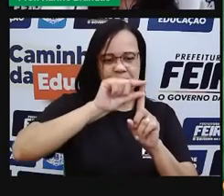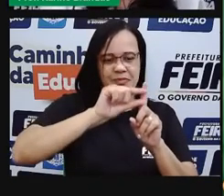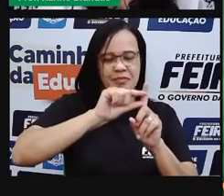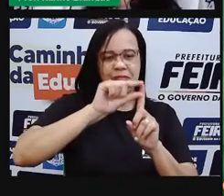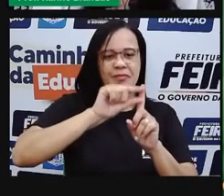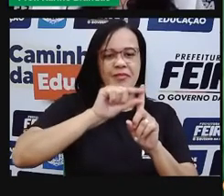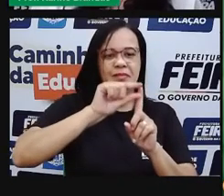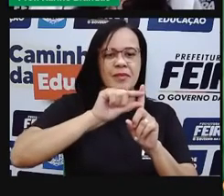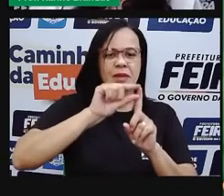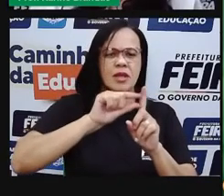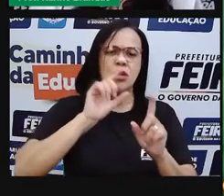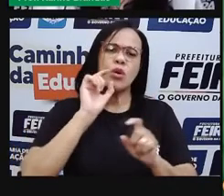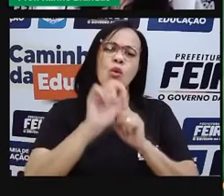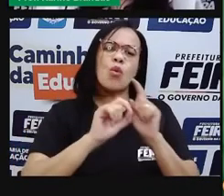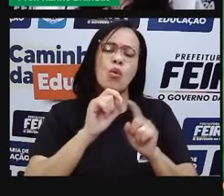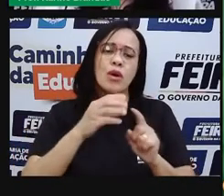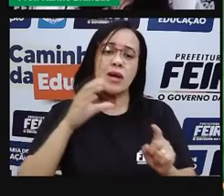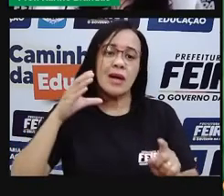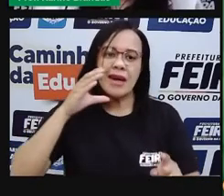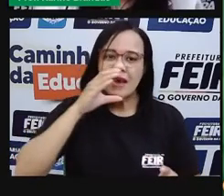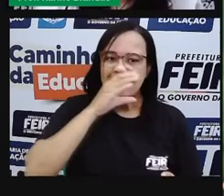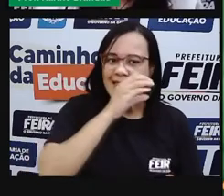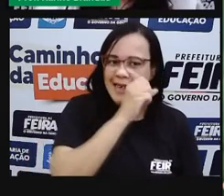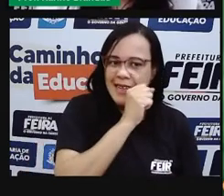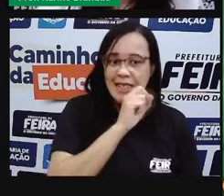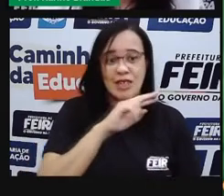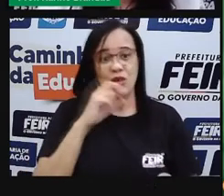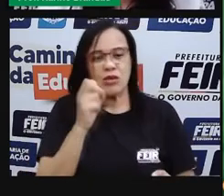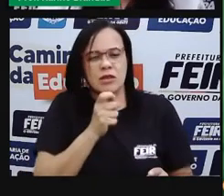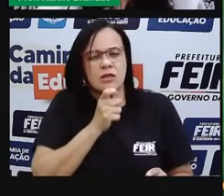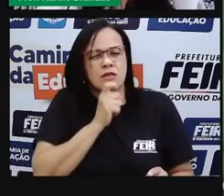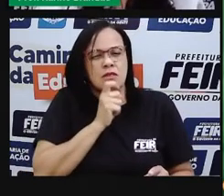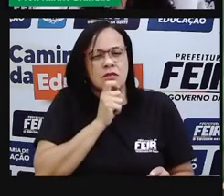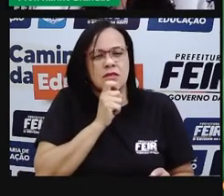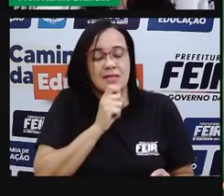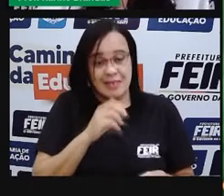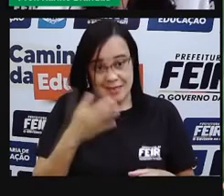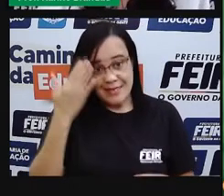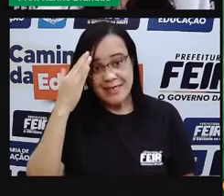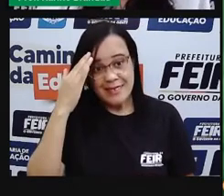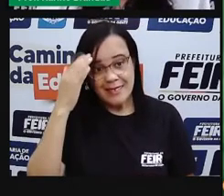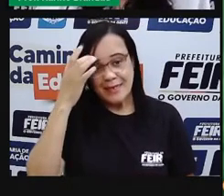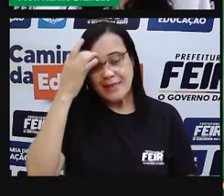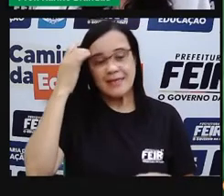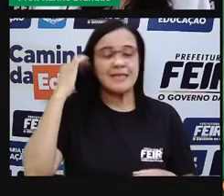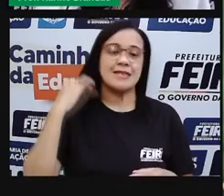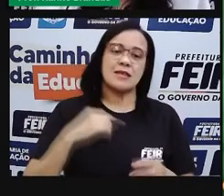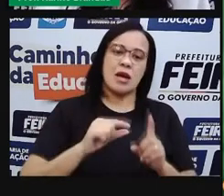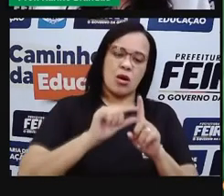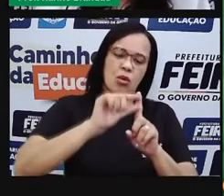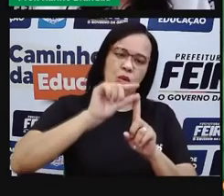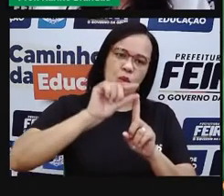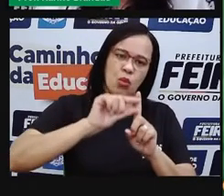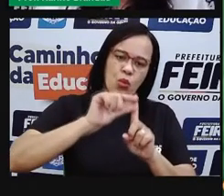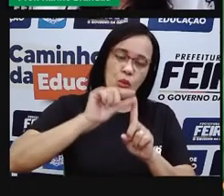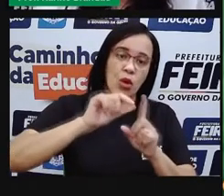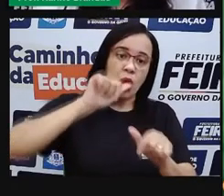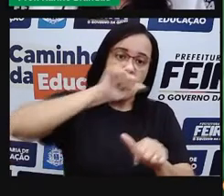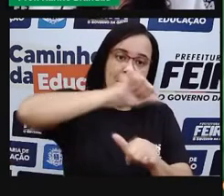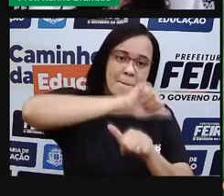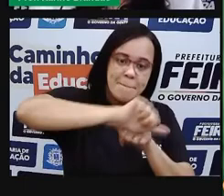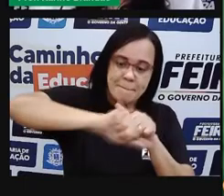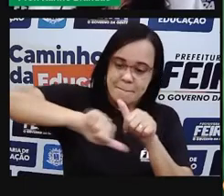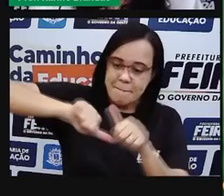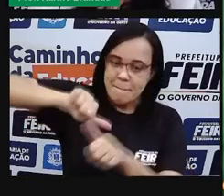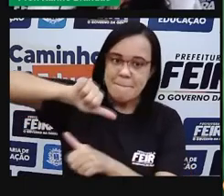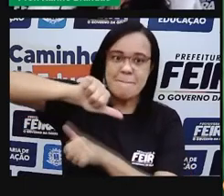água, ela vai ter uma temperatura de mudança de estado físico